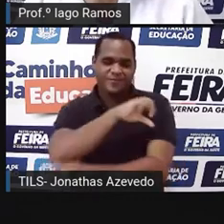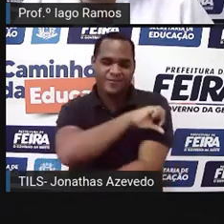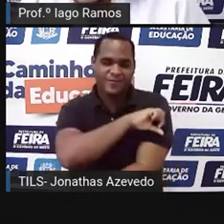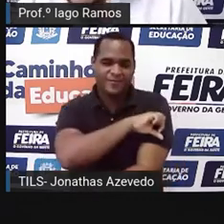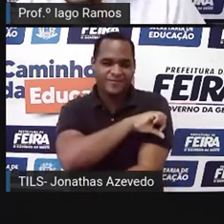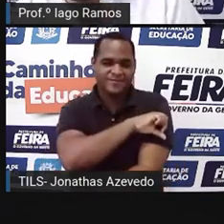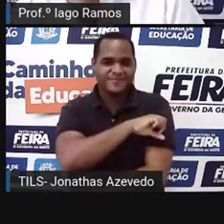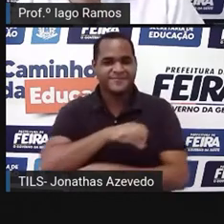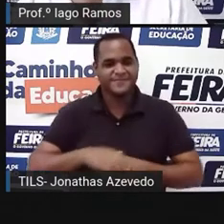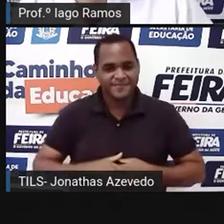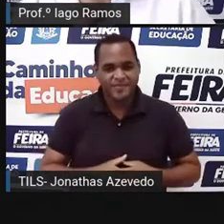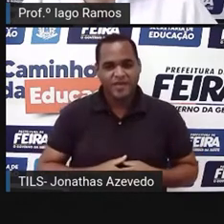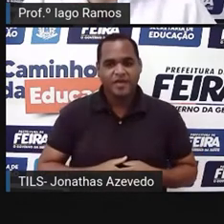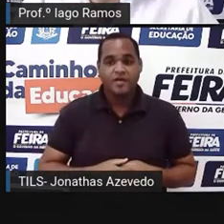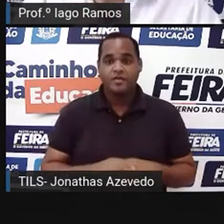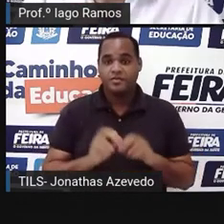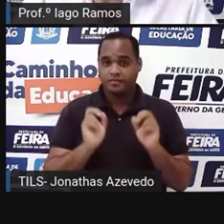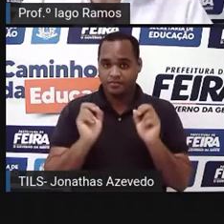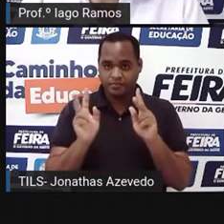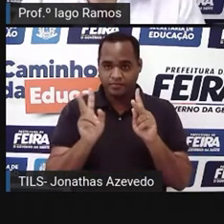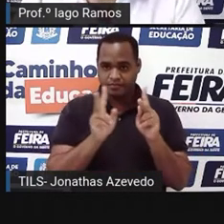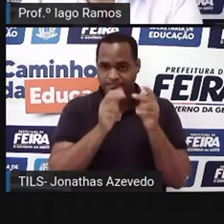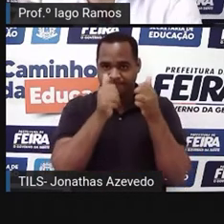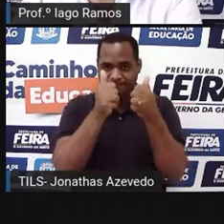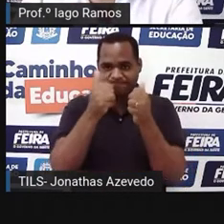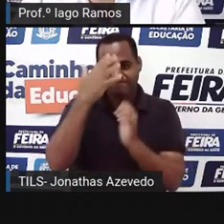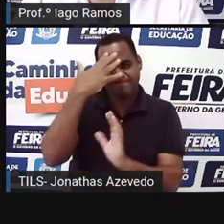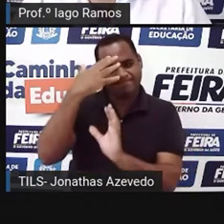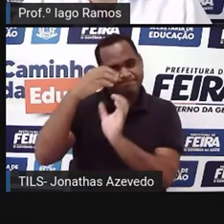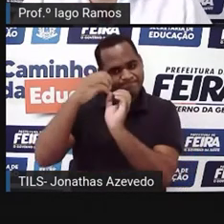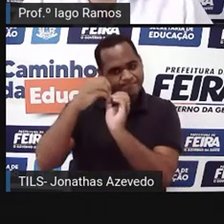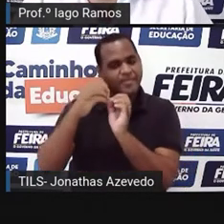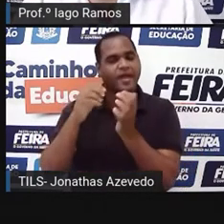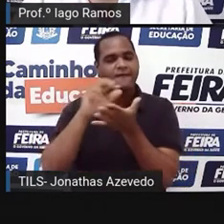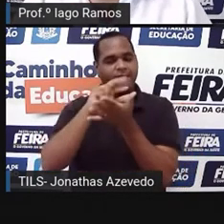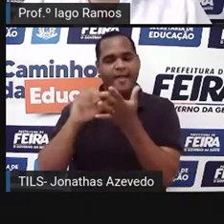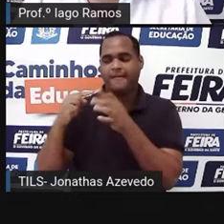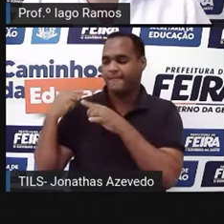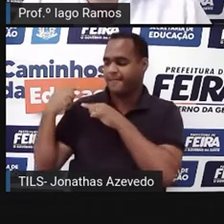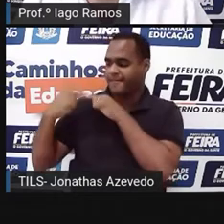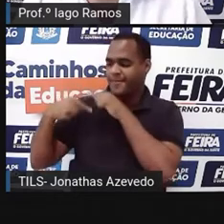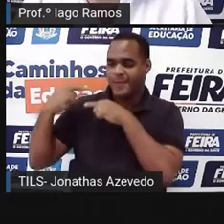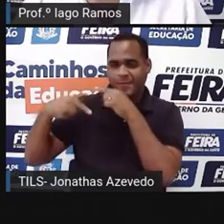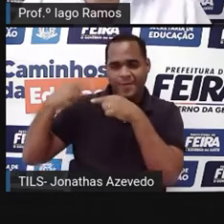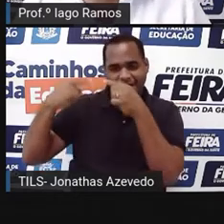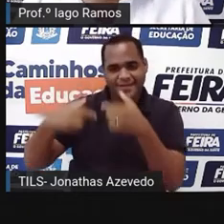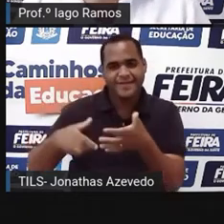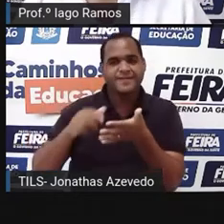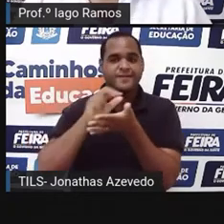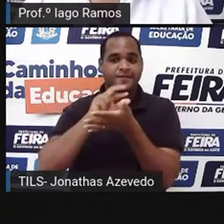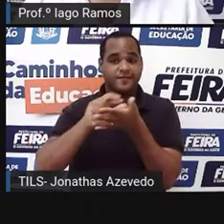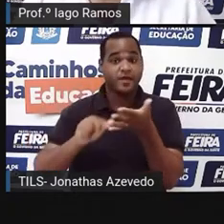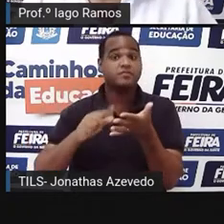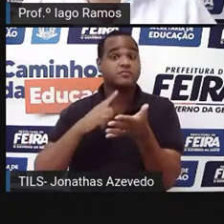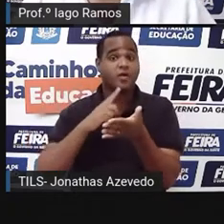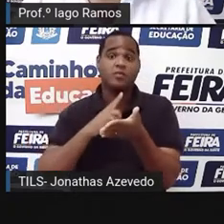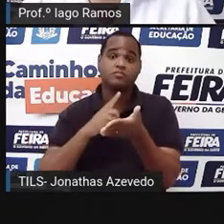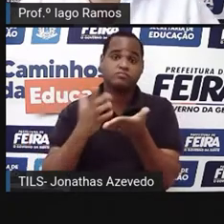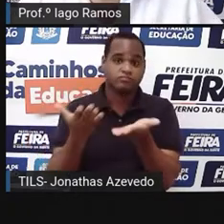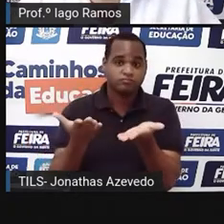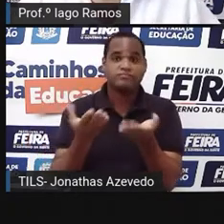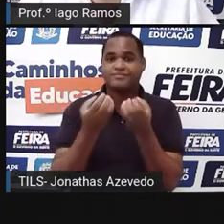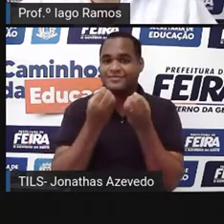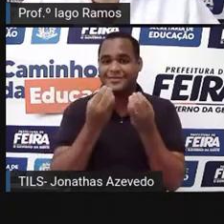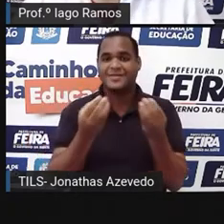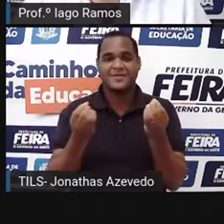tá bom? Bom, considerando aí toda essa trajetória que a gente já teve por aqui, em algum momento,